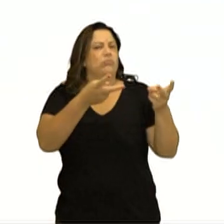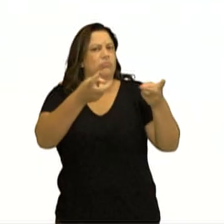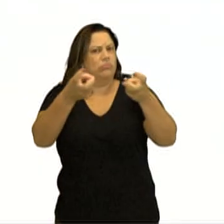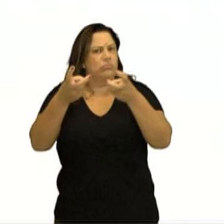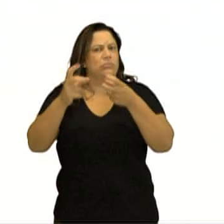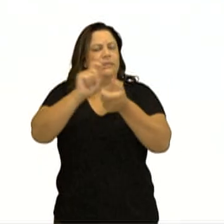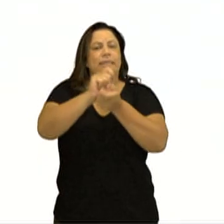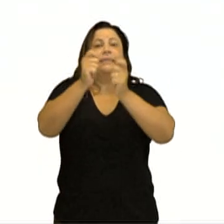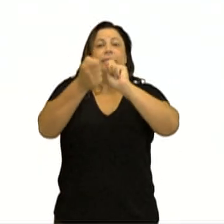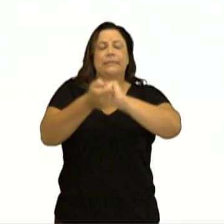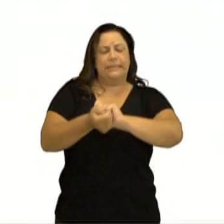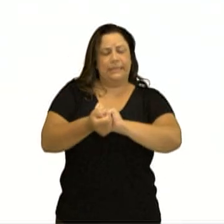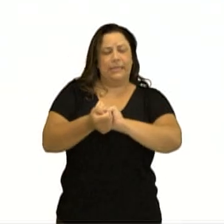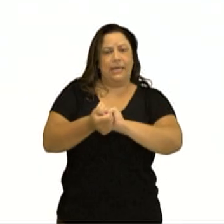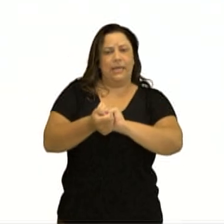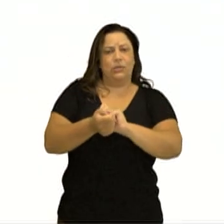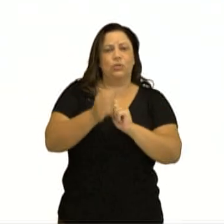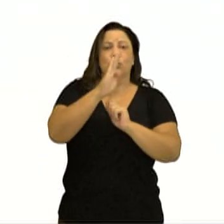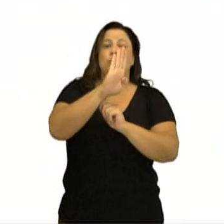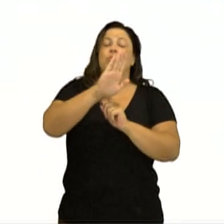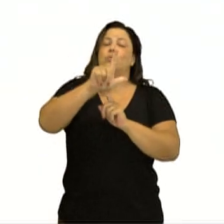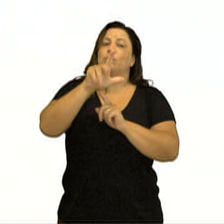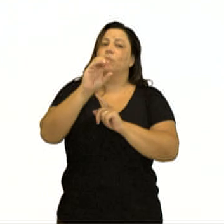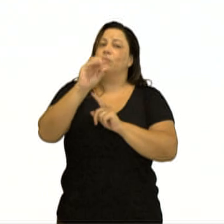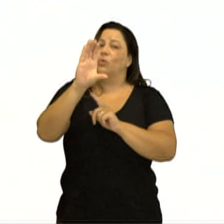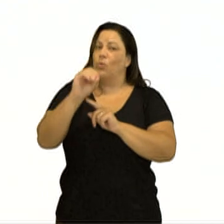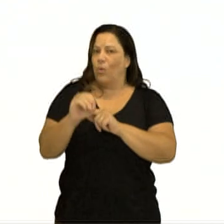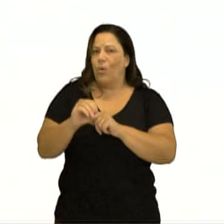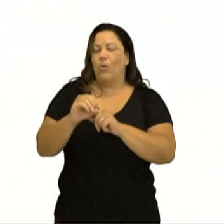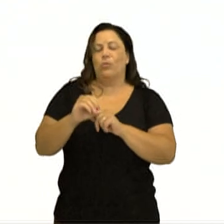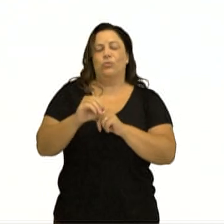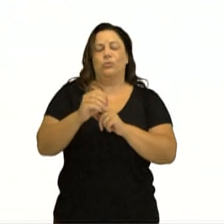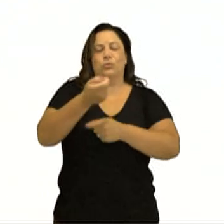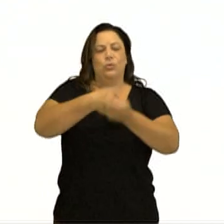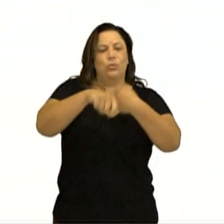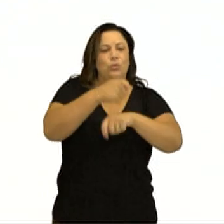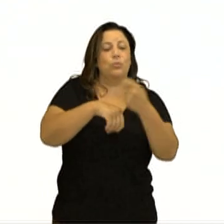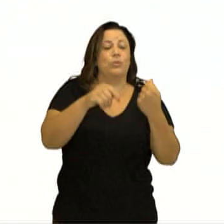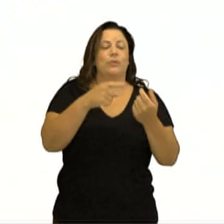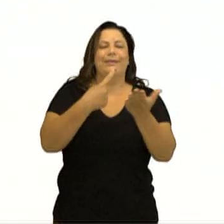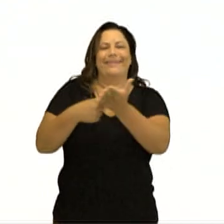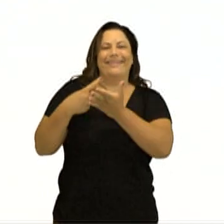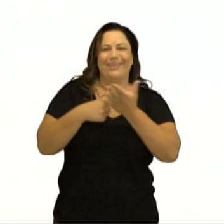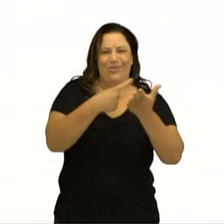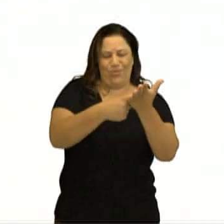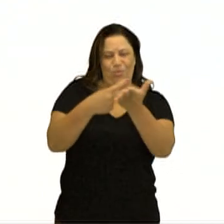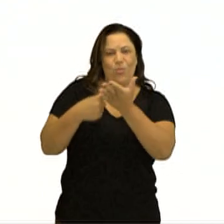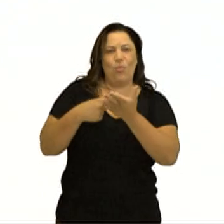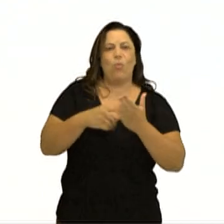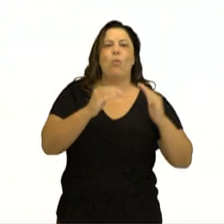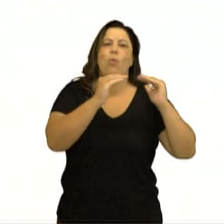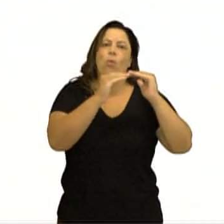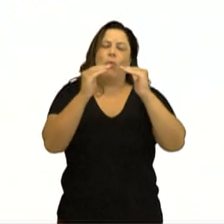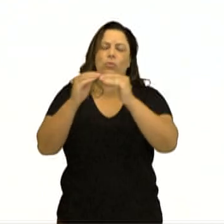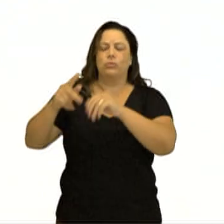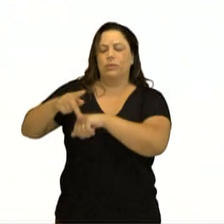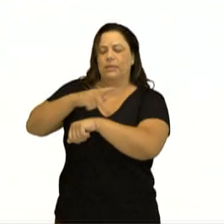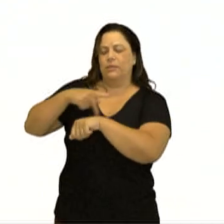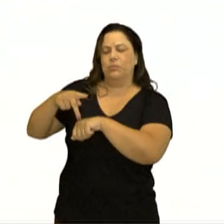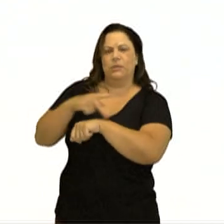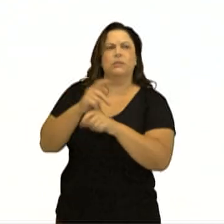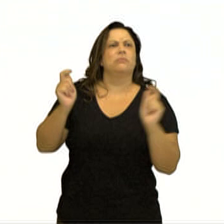encaixam os blocos econômicos, que são acordos feitos entre os países para possibilitar uma